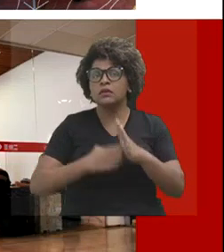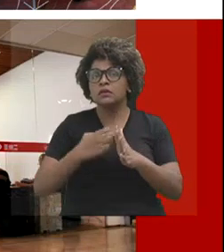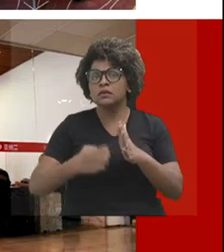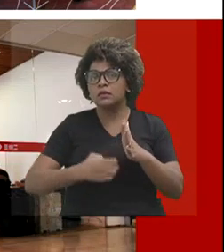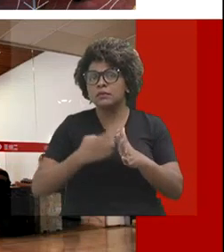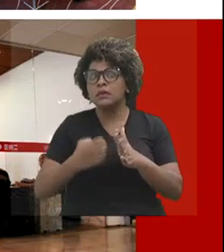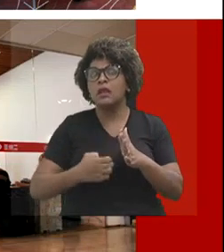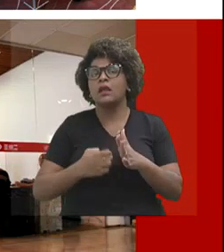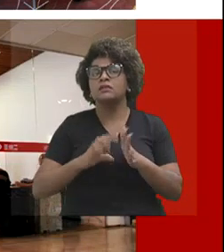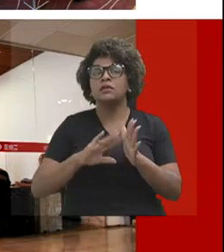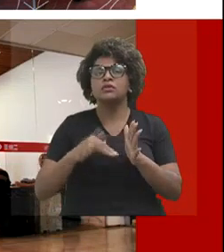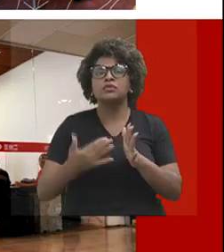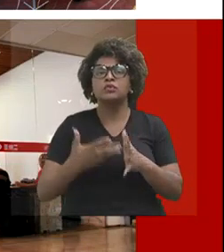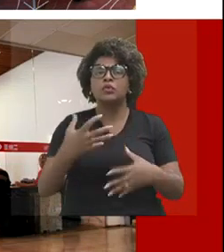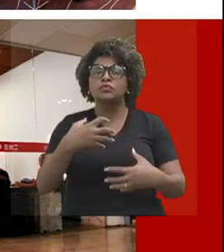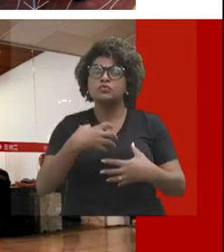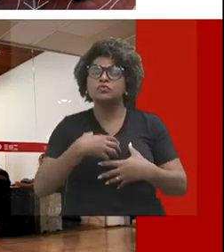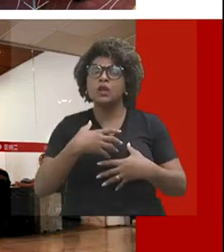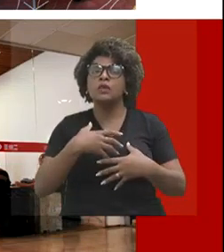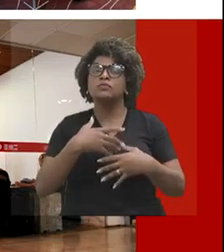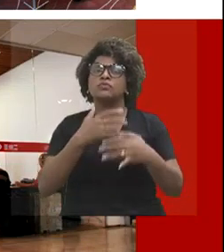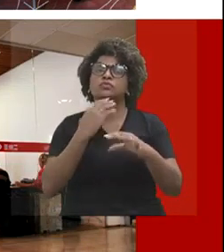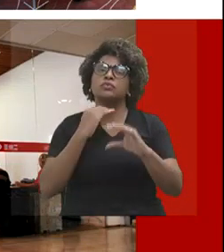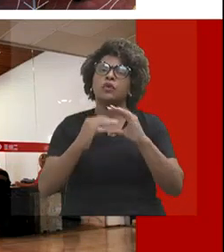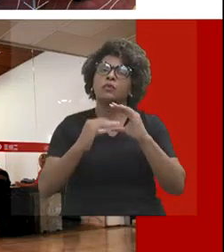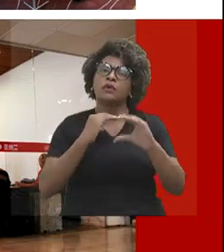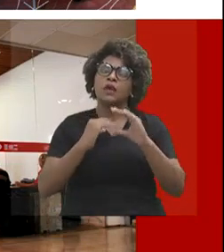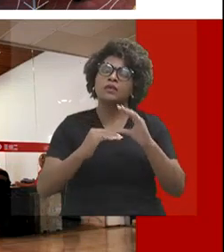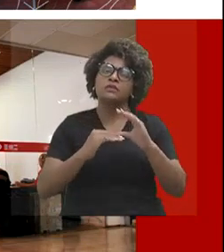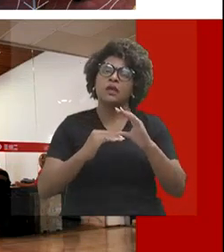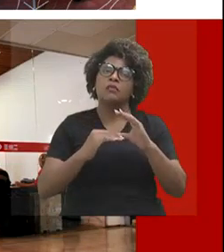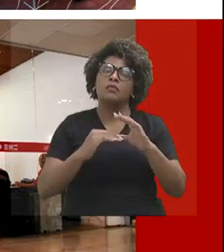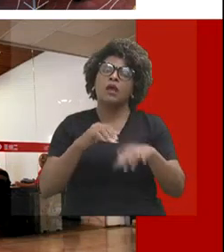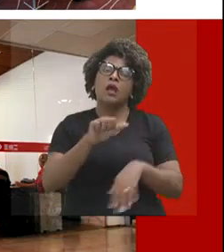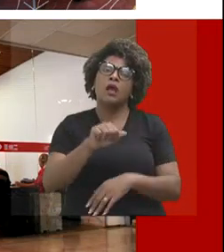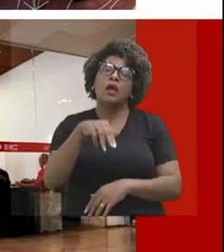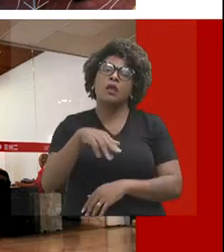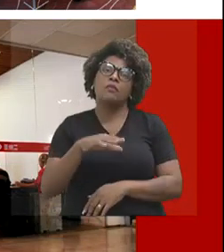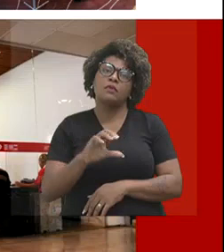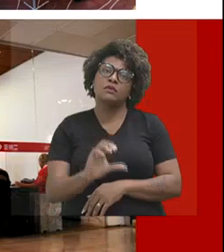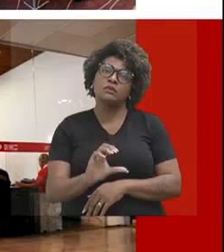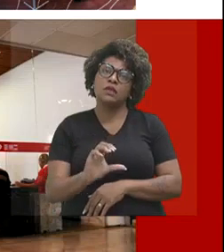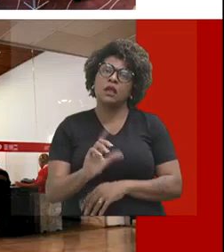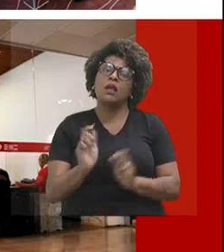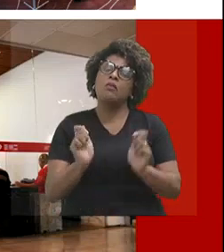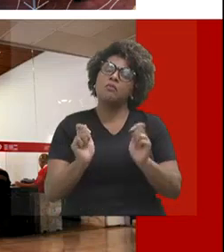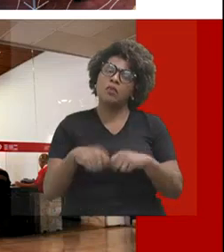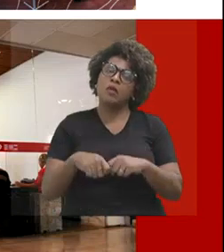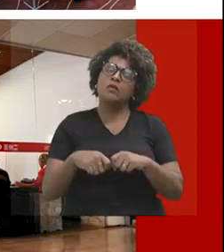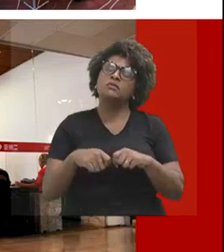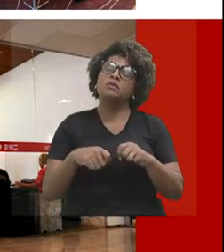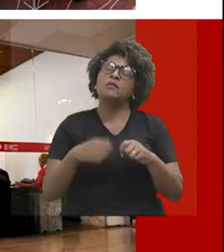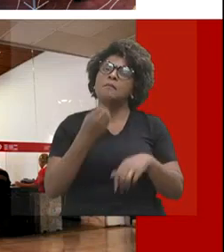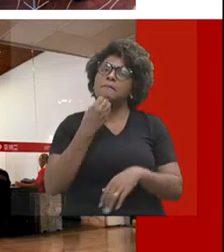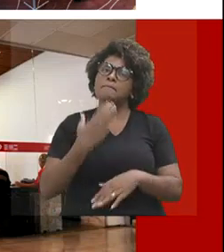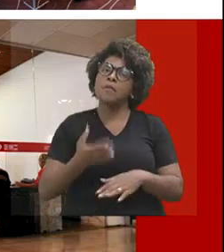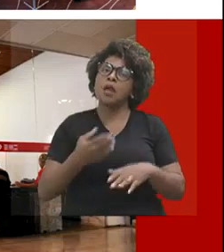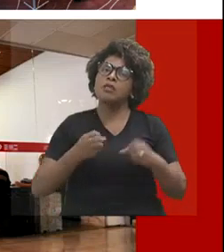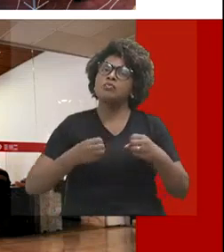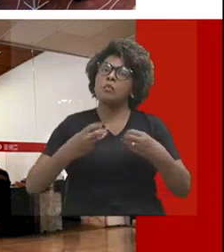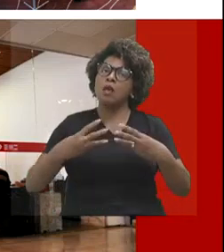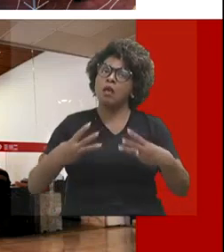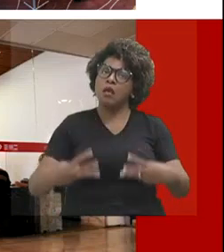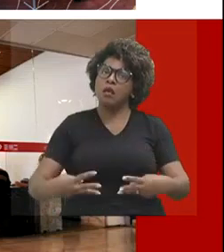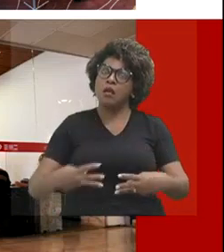os veículos, as emissoras da EMC, possam estar bem colocadas no mercado. Então, isso aqui, esse exemplo é